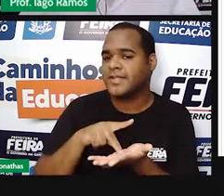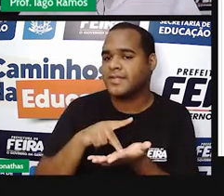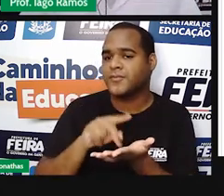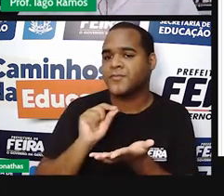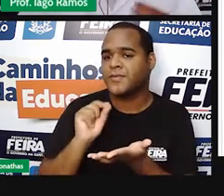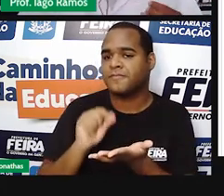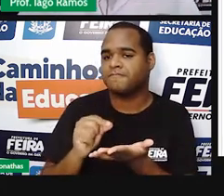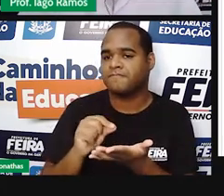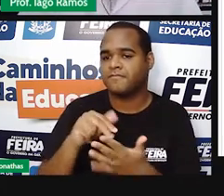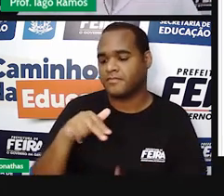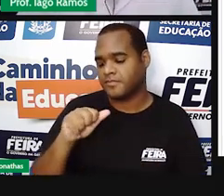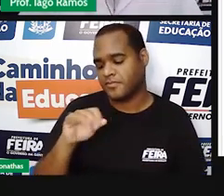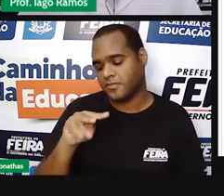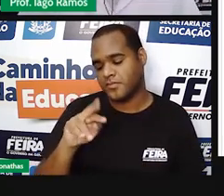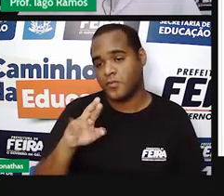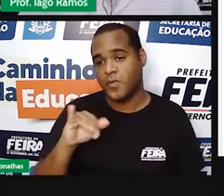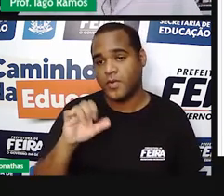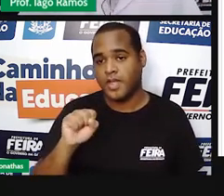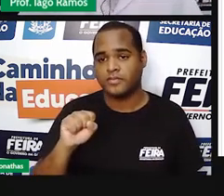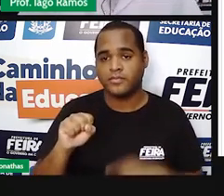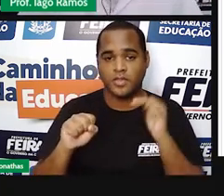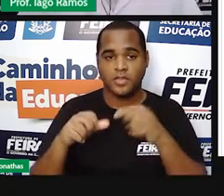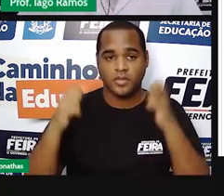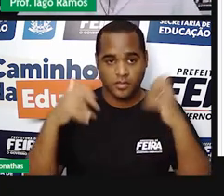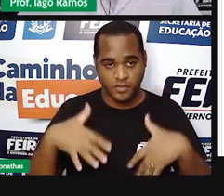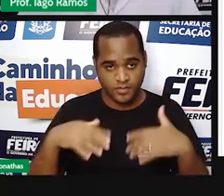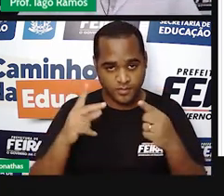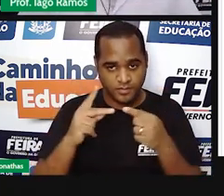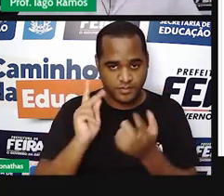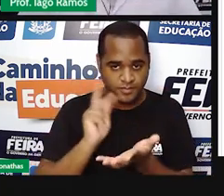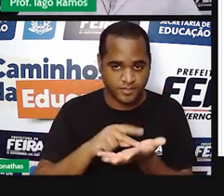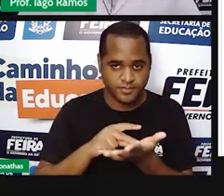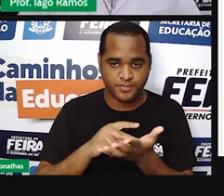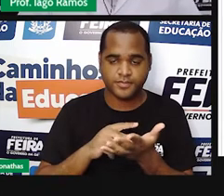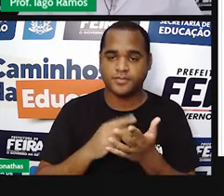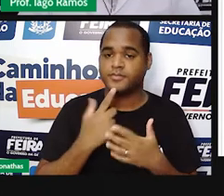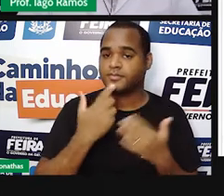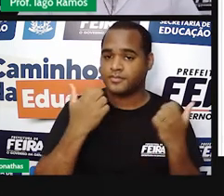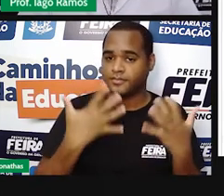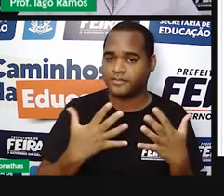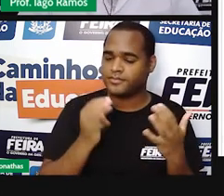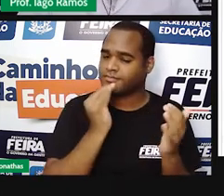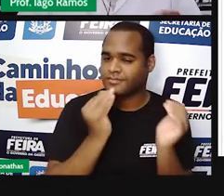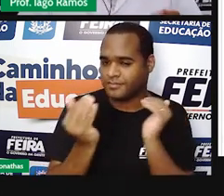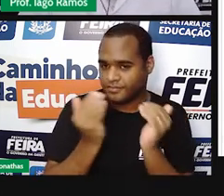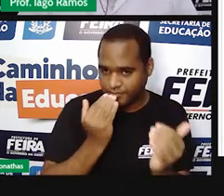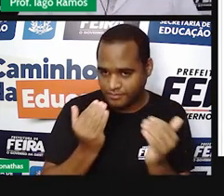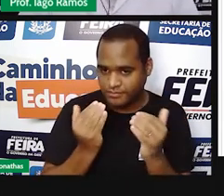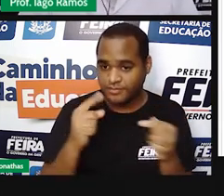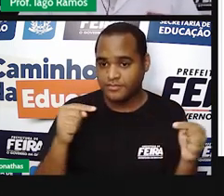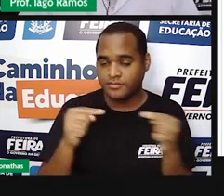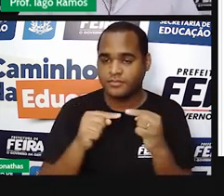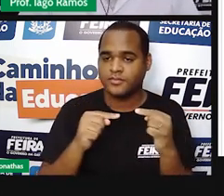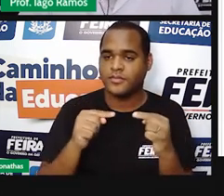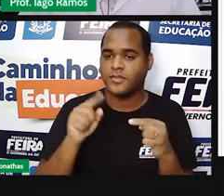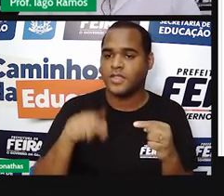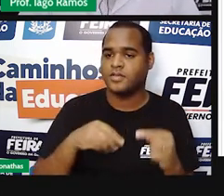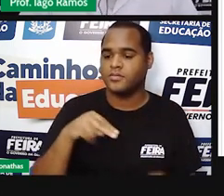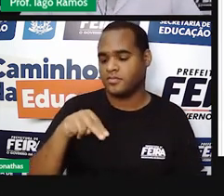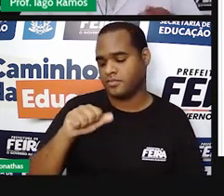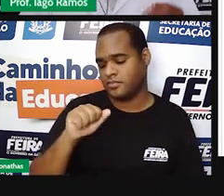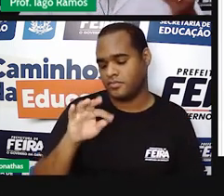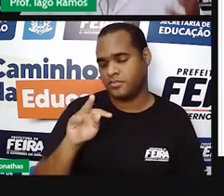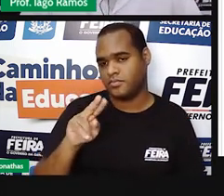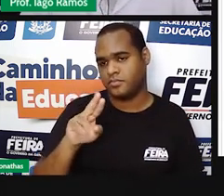uma forma de representar um número real é sendo ele representado como número natural,